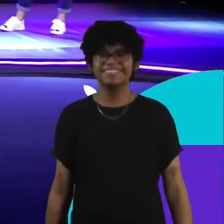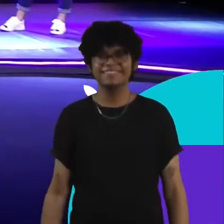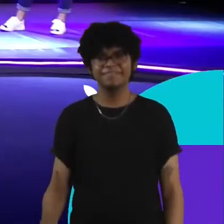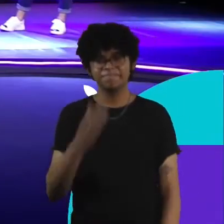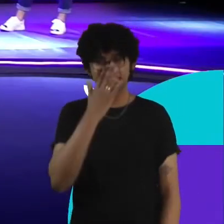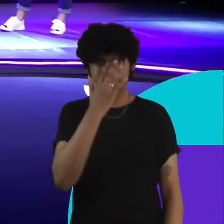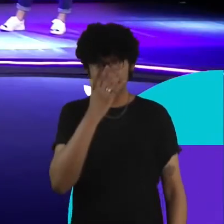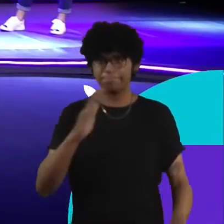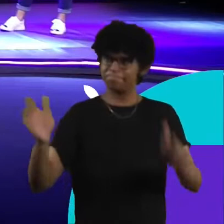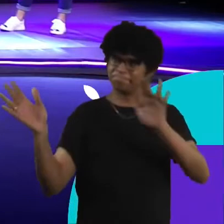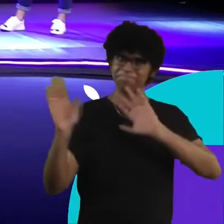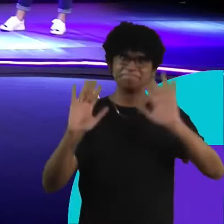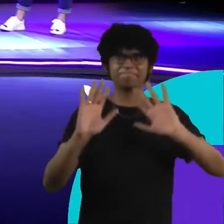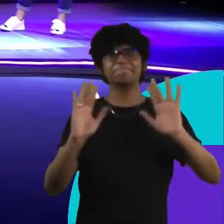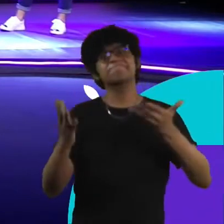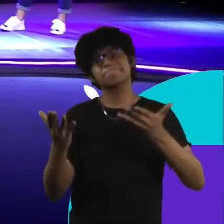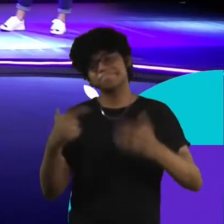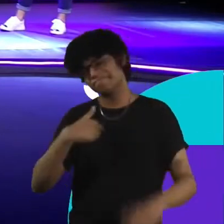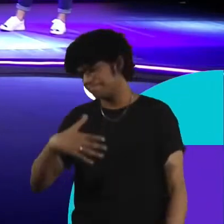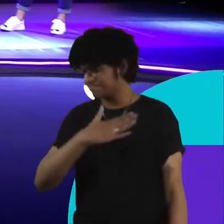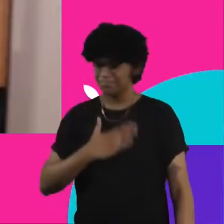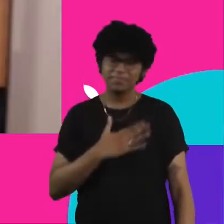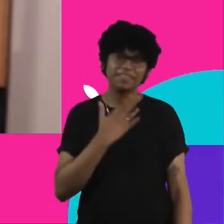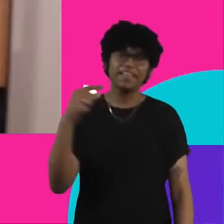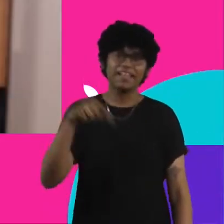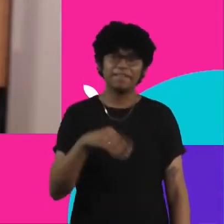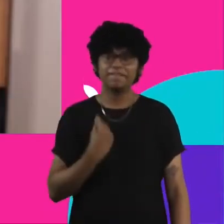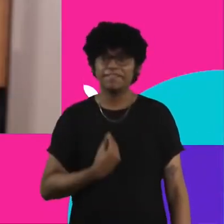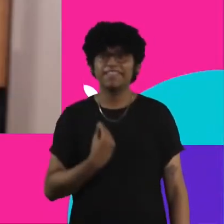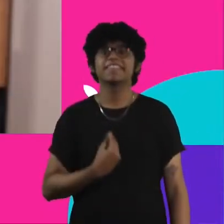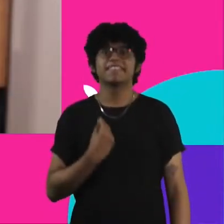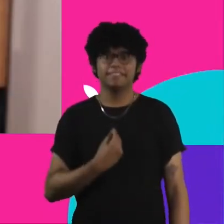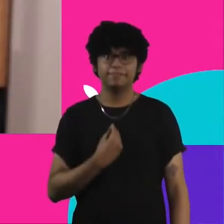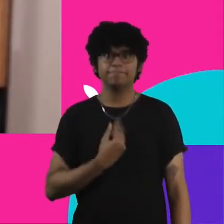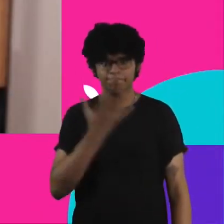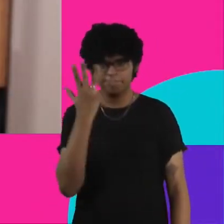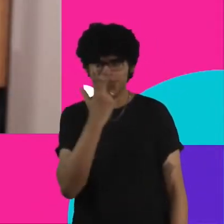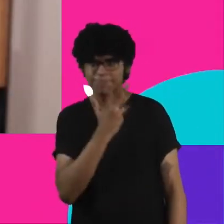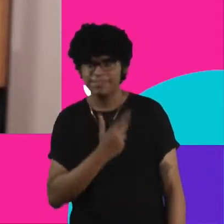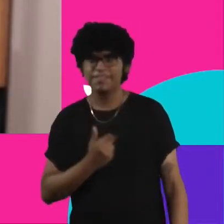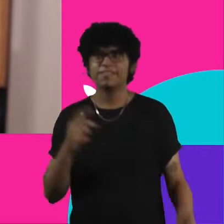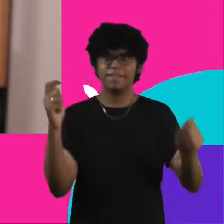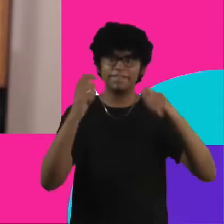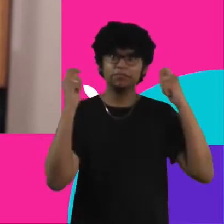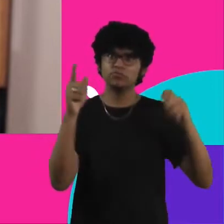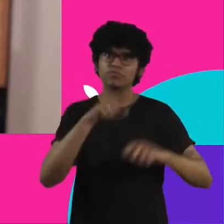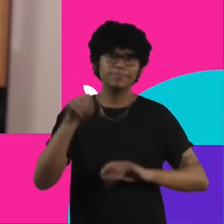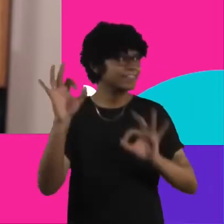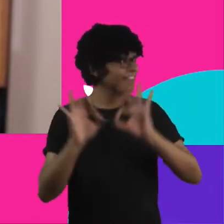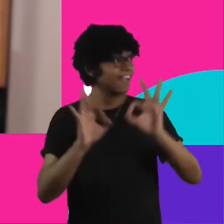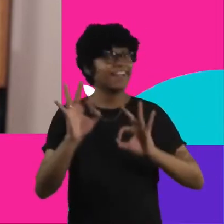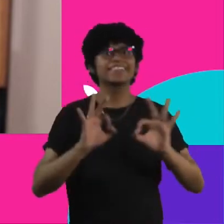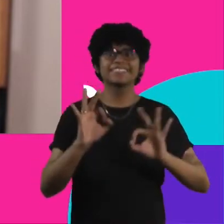Olá pessoal, é um grande prazer estar aqui com vocês, parabéns, é sempre muito bonito o festival, a maneira como vocês organizam.